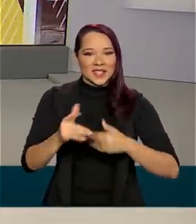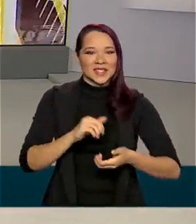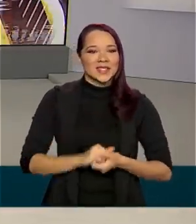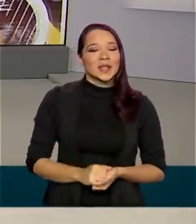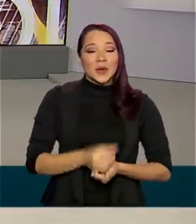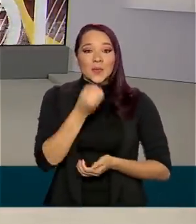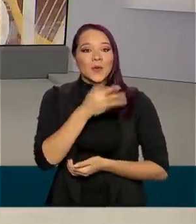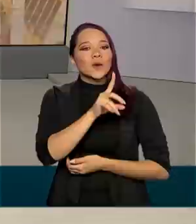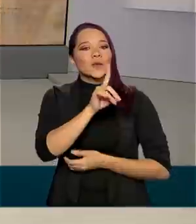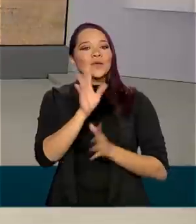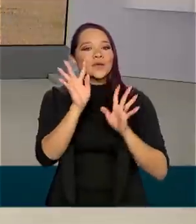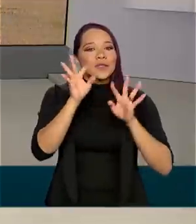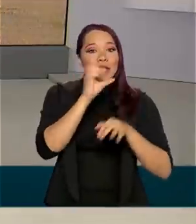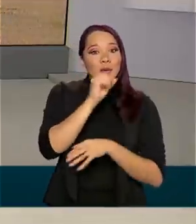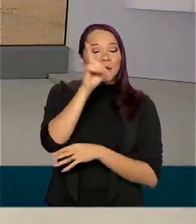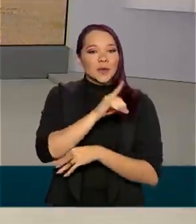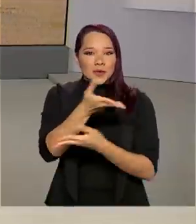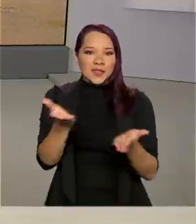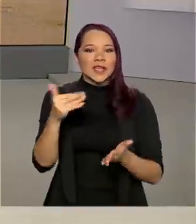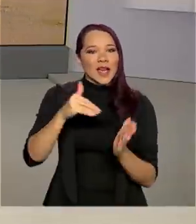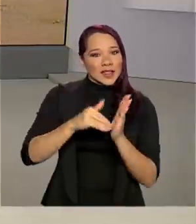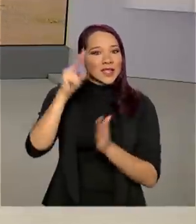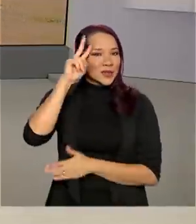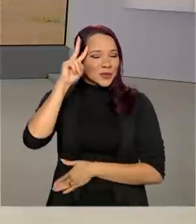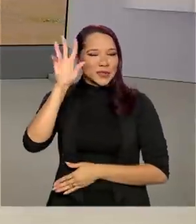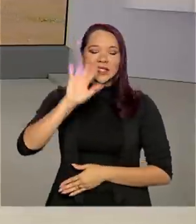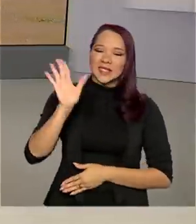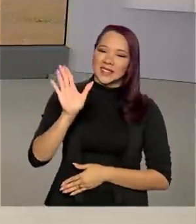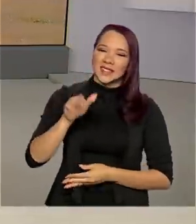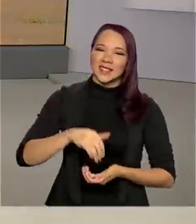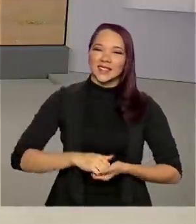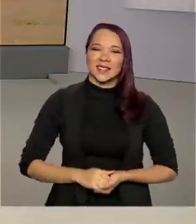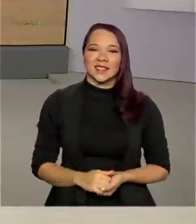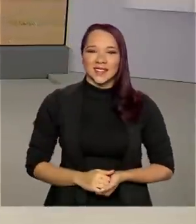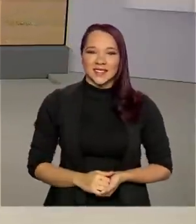sociais. Um ótimo fim de semana para você e até segunda-feira. Até lá.